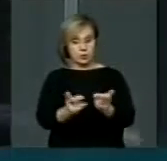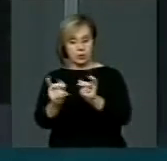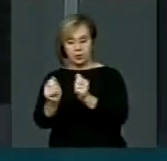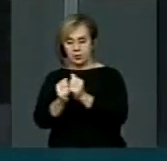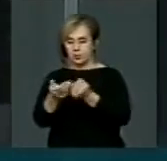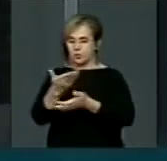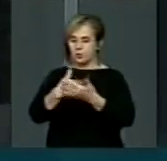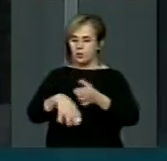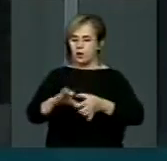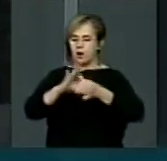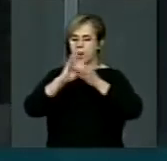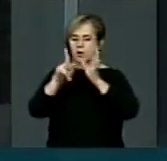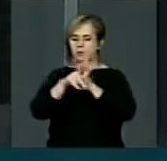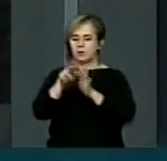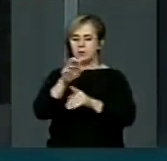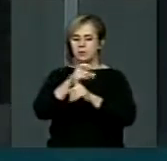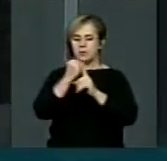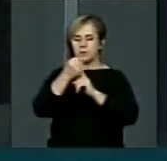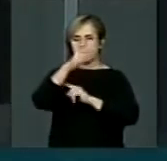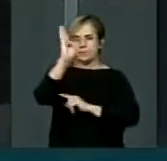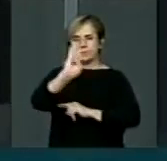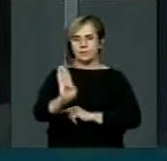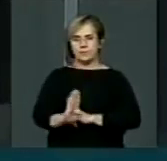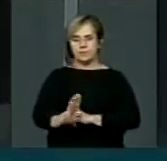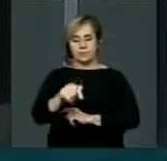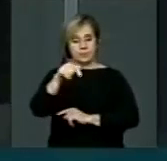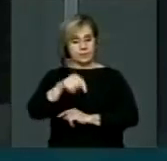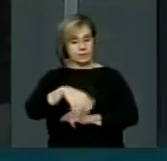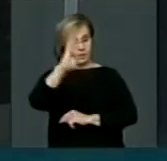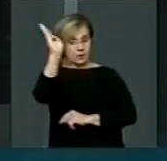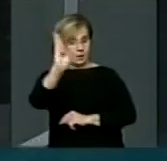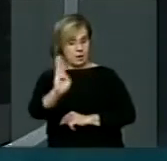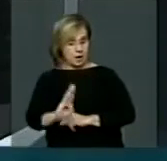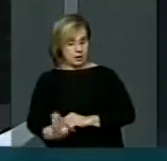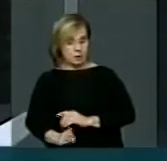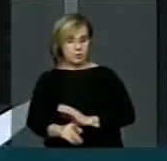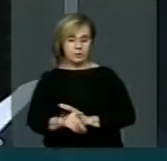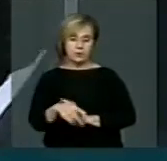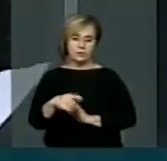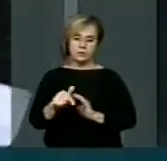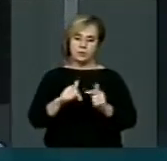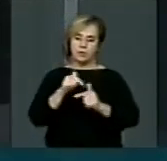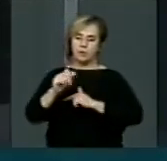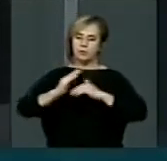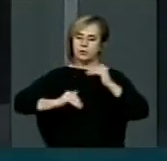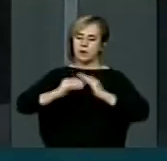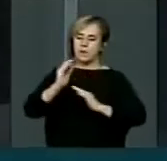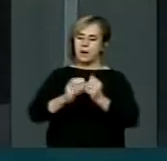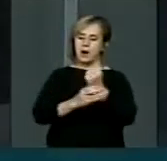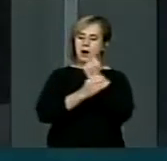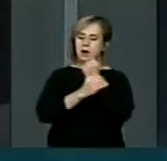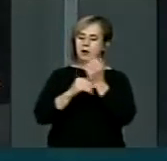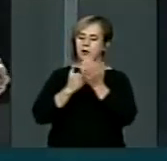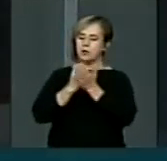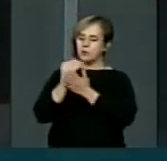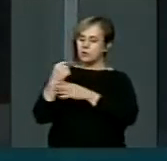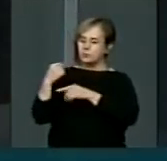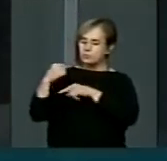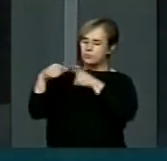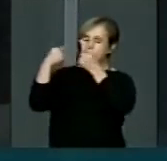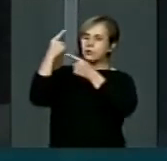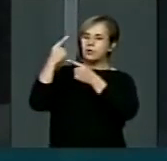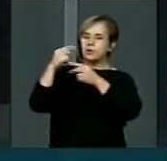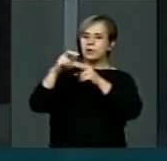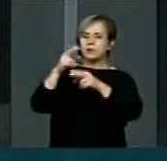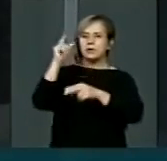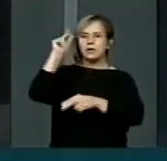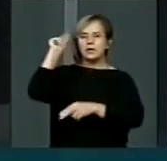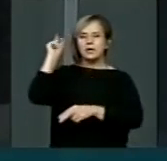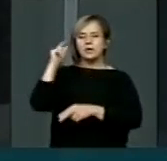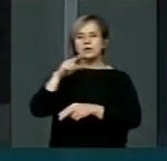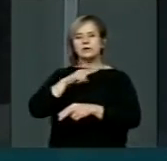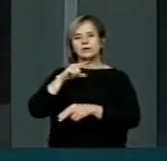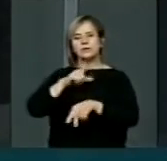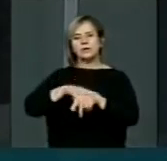corretor